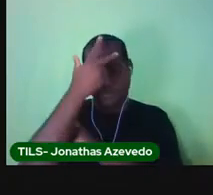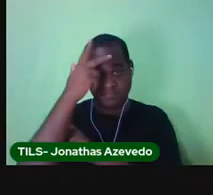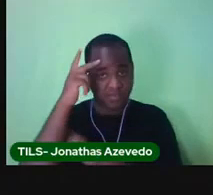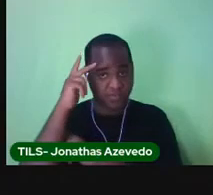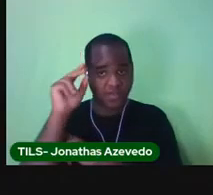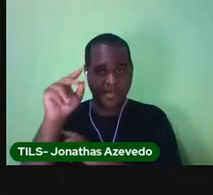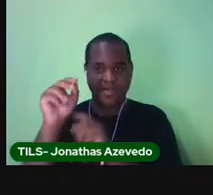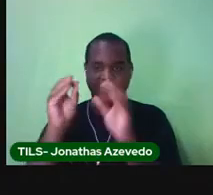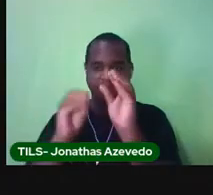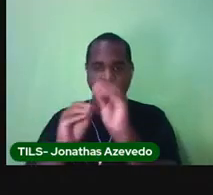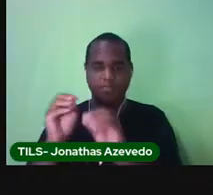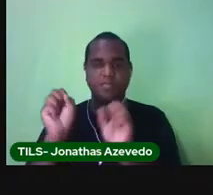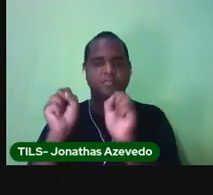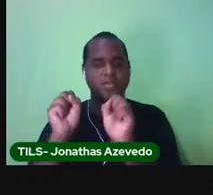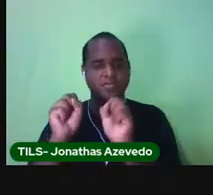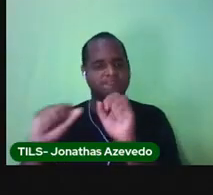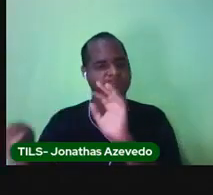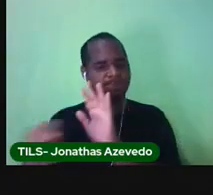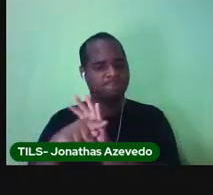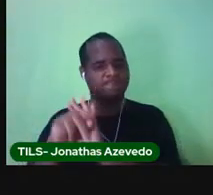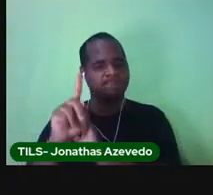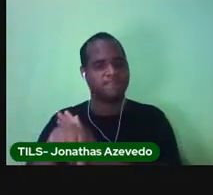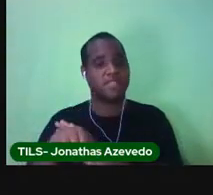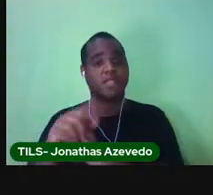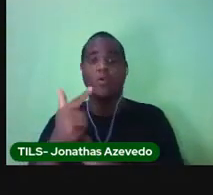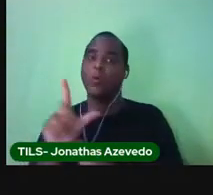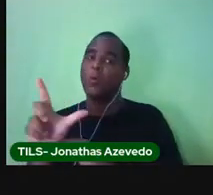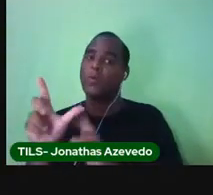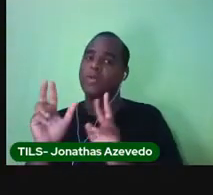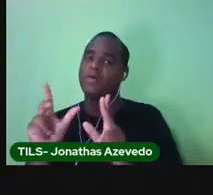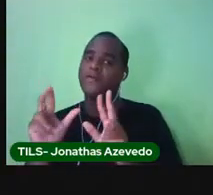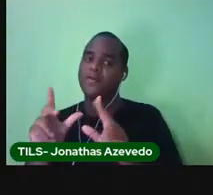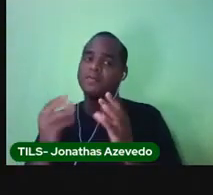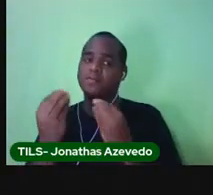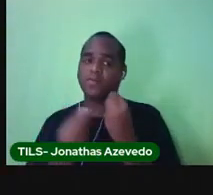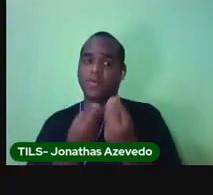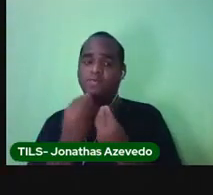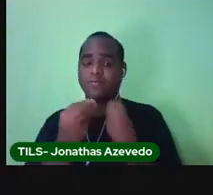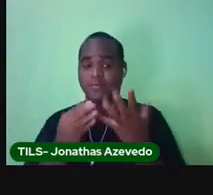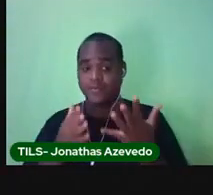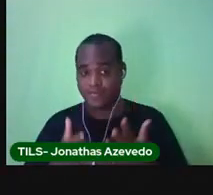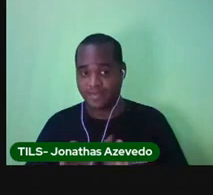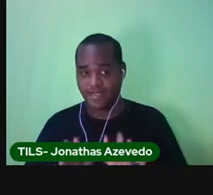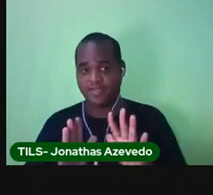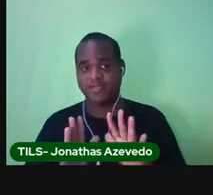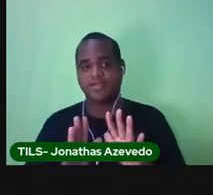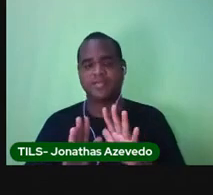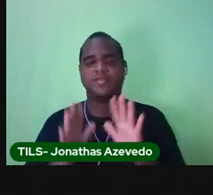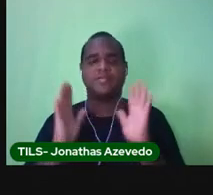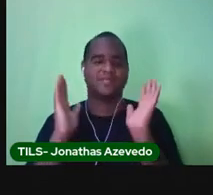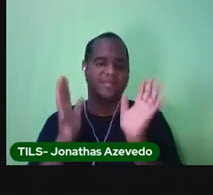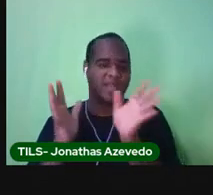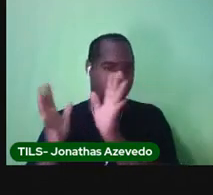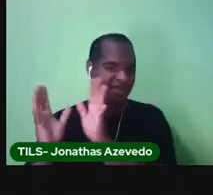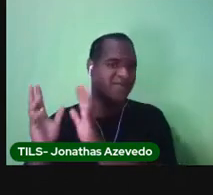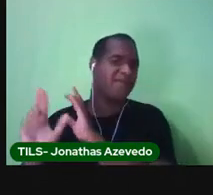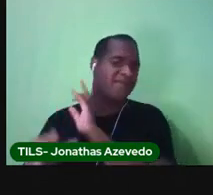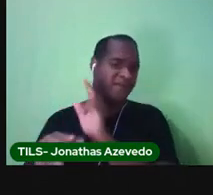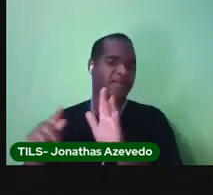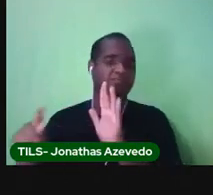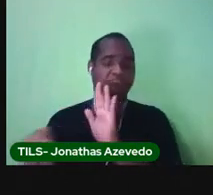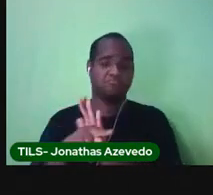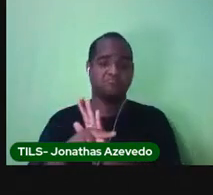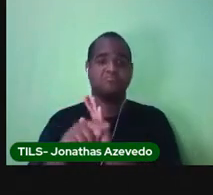qual uma pessoa passa a fazer parte. Ou seja, ao nascer, nós já fazemos parte